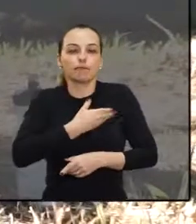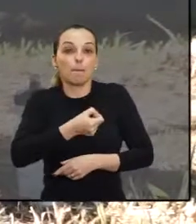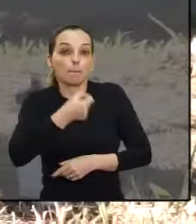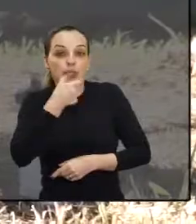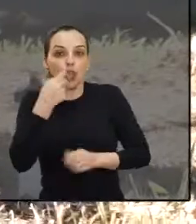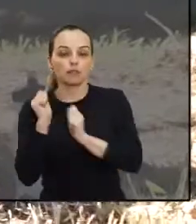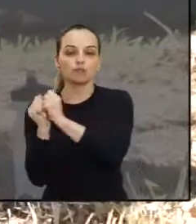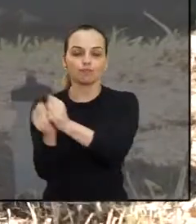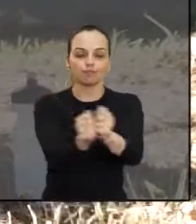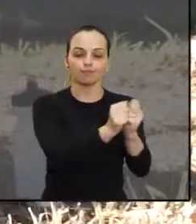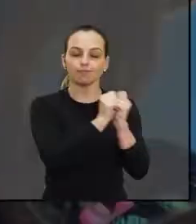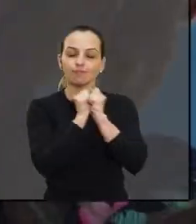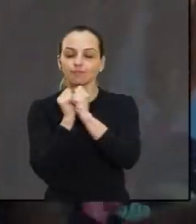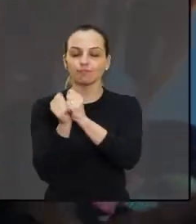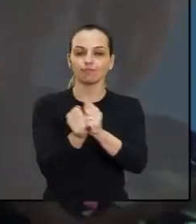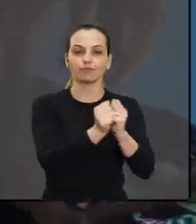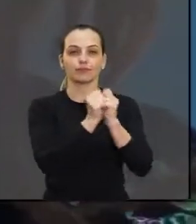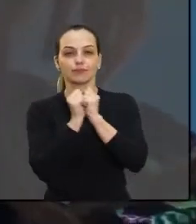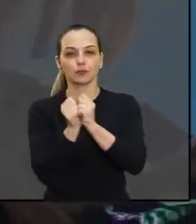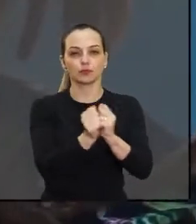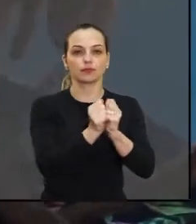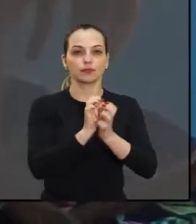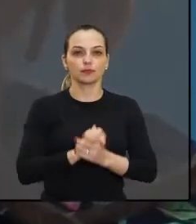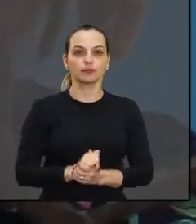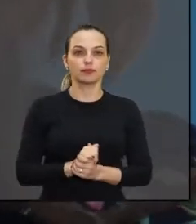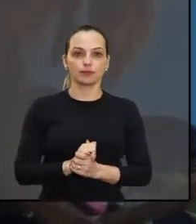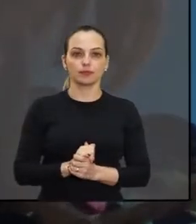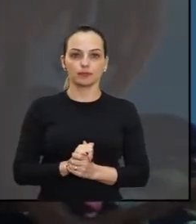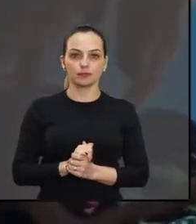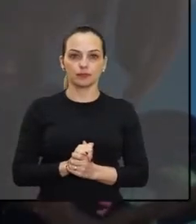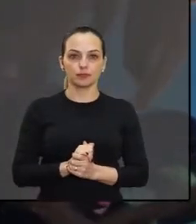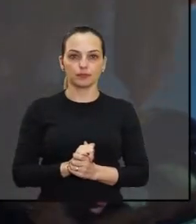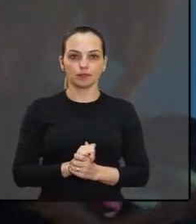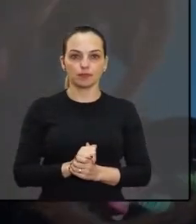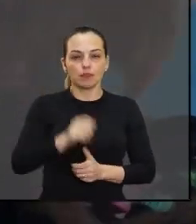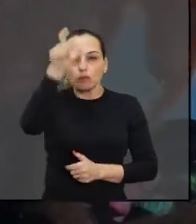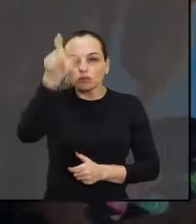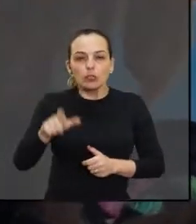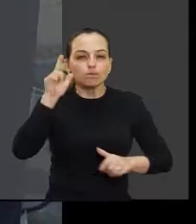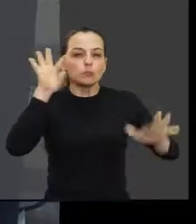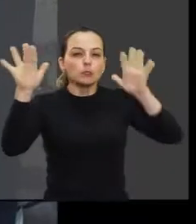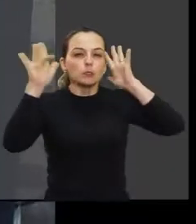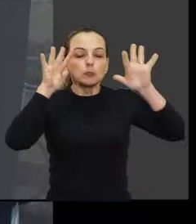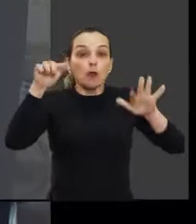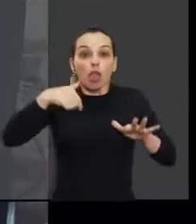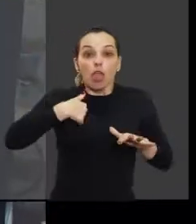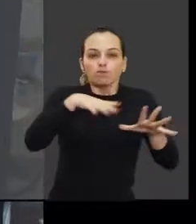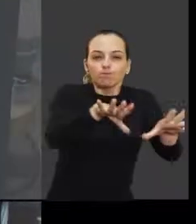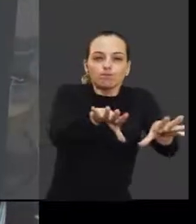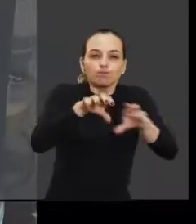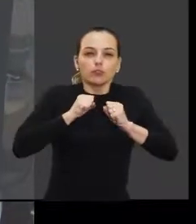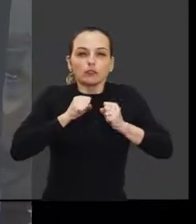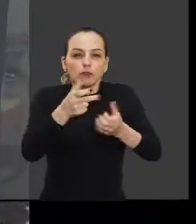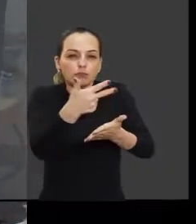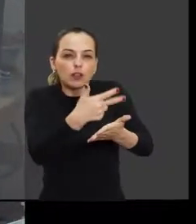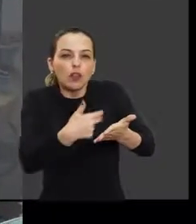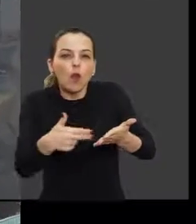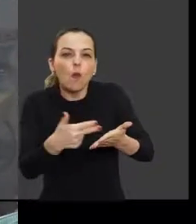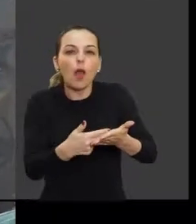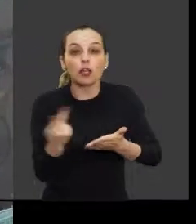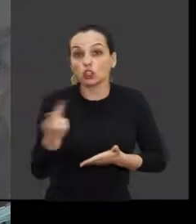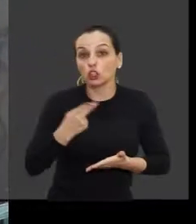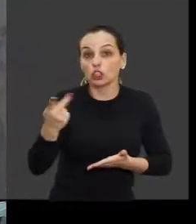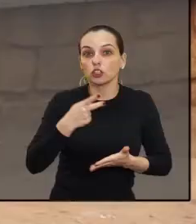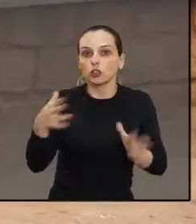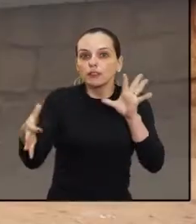música, em dança. E aquilo é uma forma dela, tipo, falar, meu, eu existo. Eu acho que sai um resultado mais satisfatório, porque